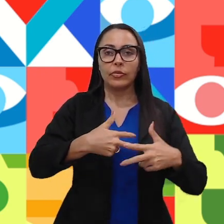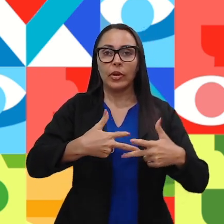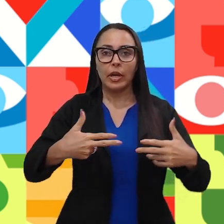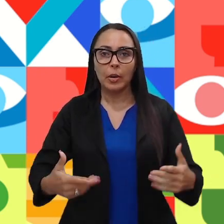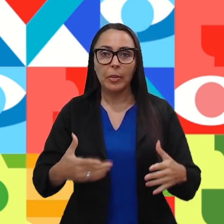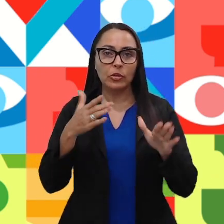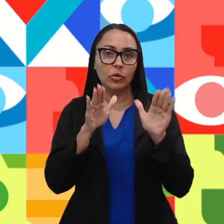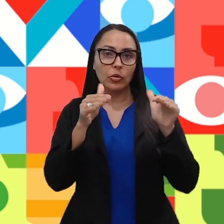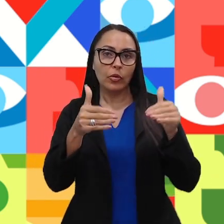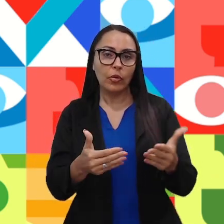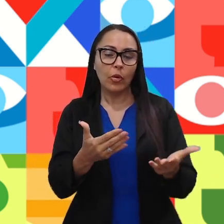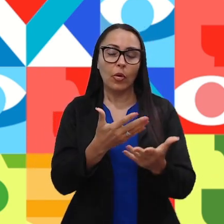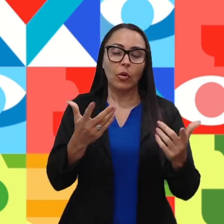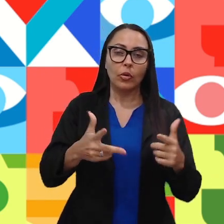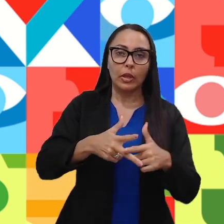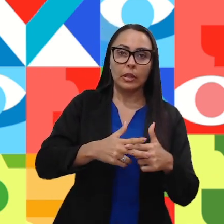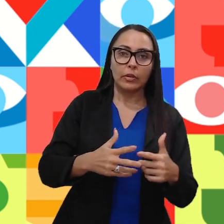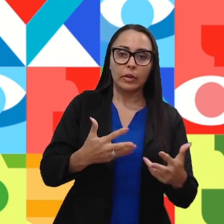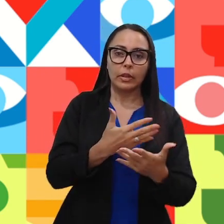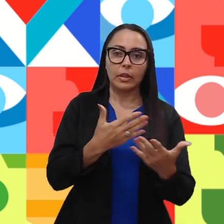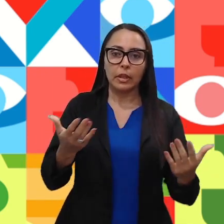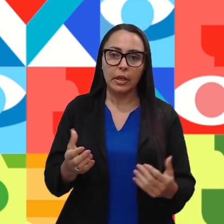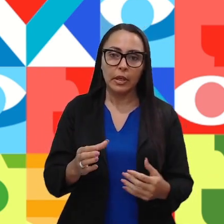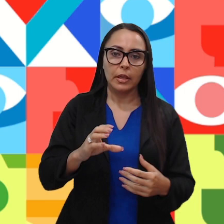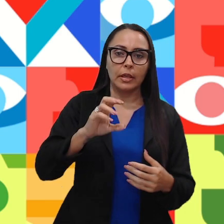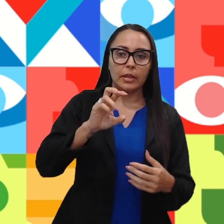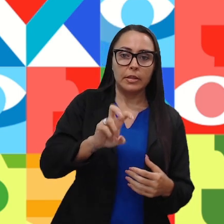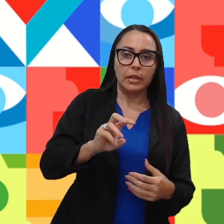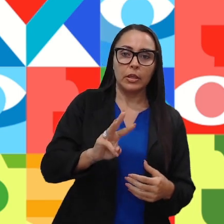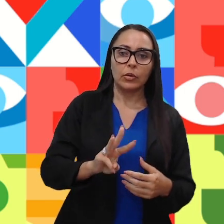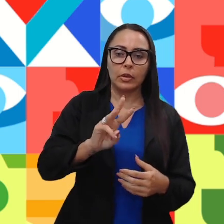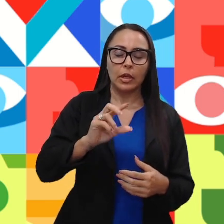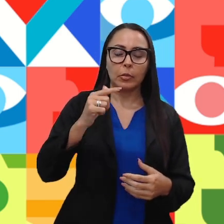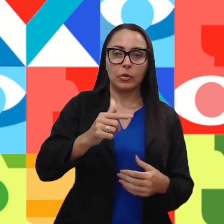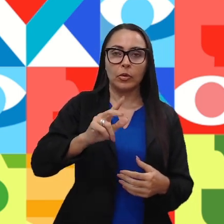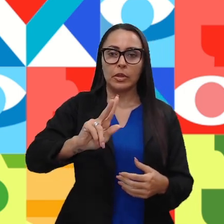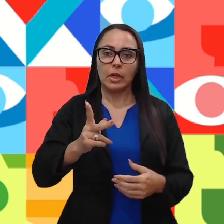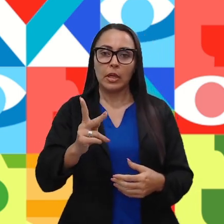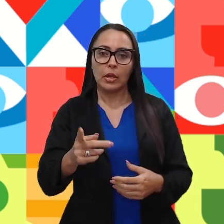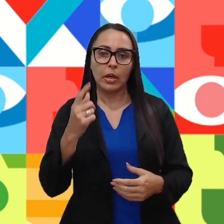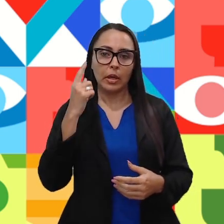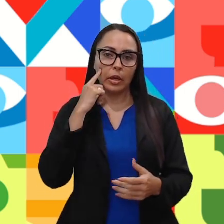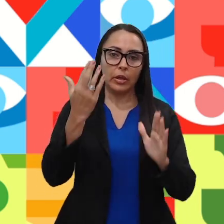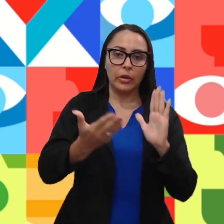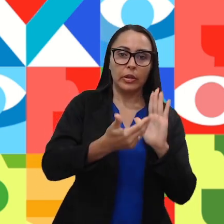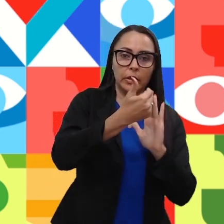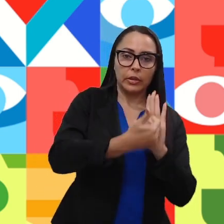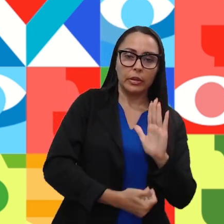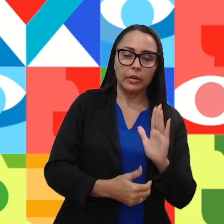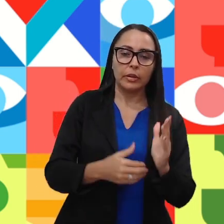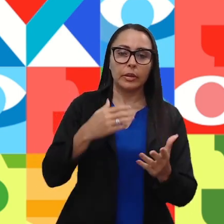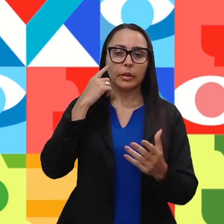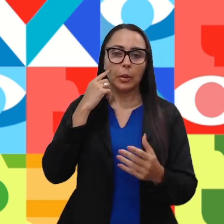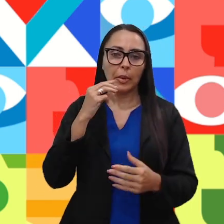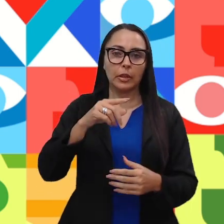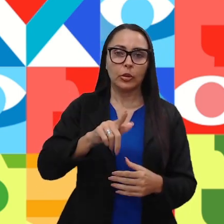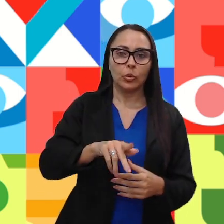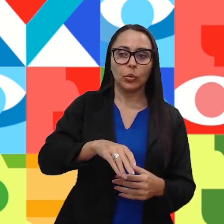será na ferramenta 5W2H, folha de verificação ou checklist e a matriz Google.